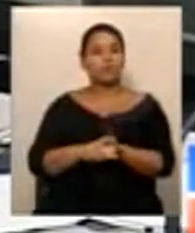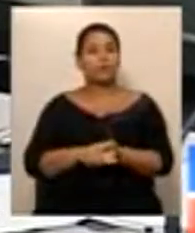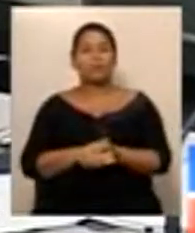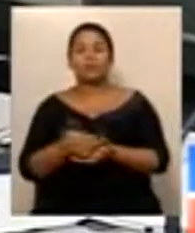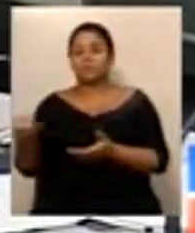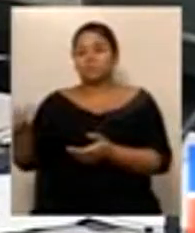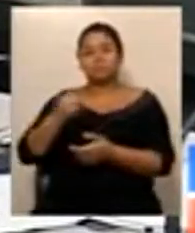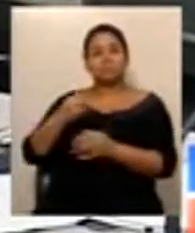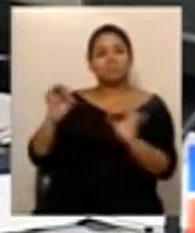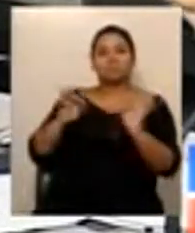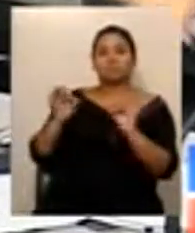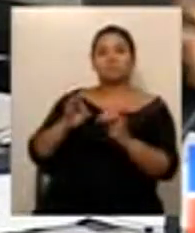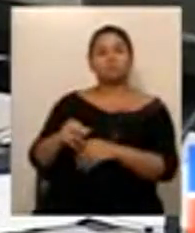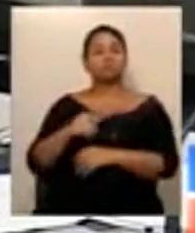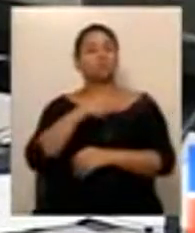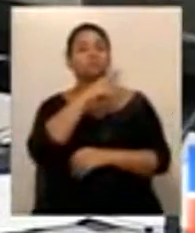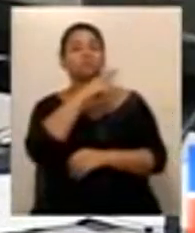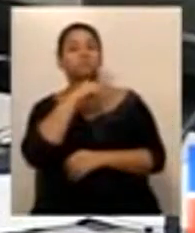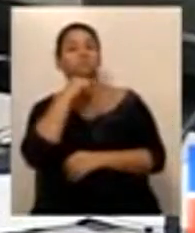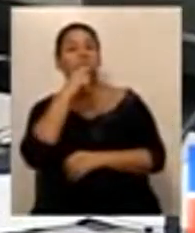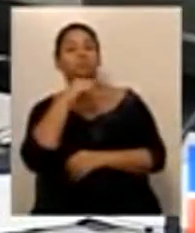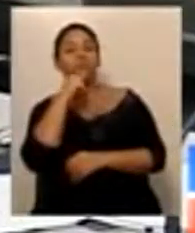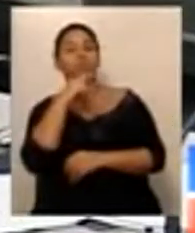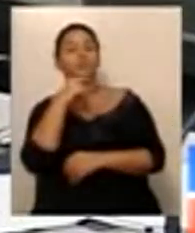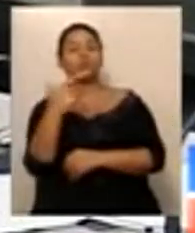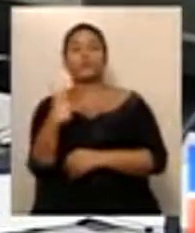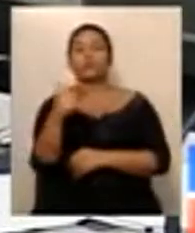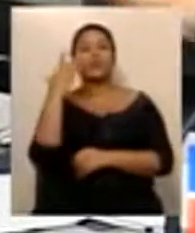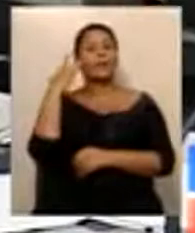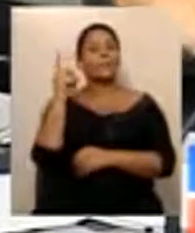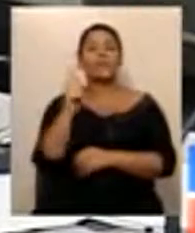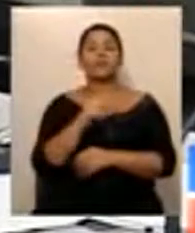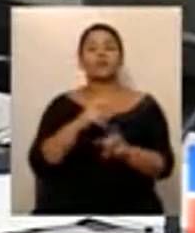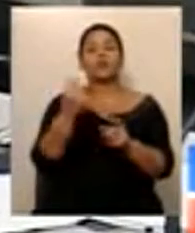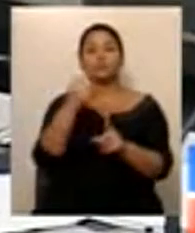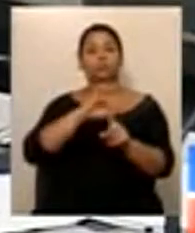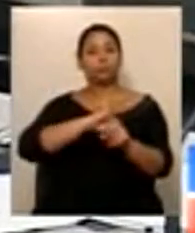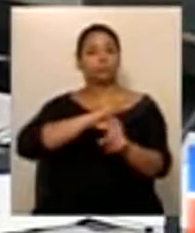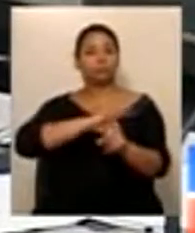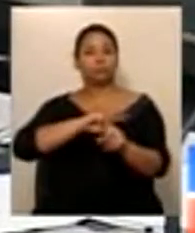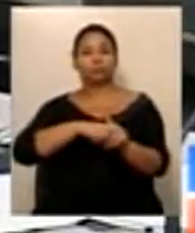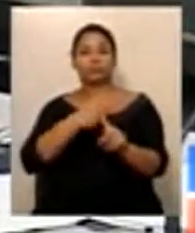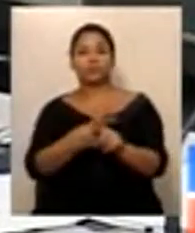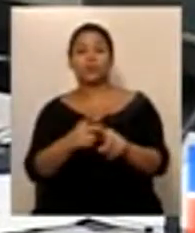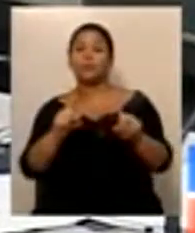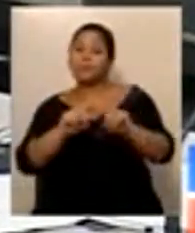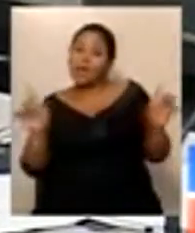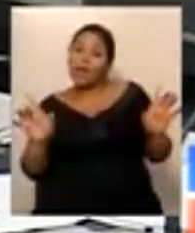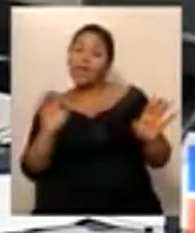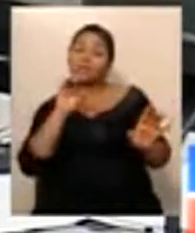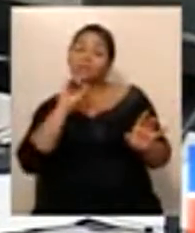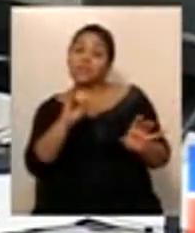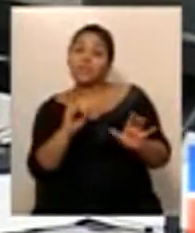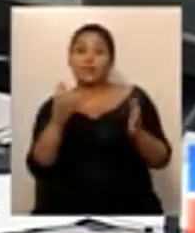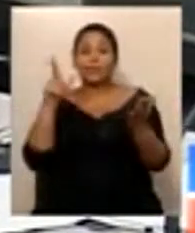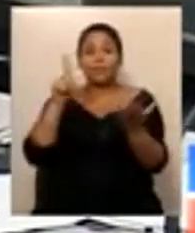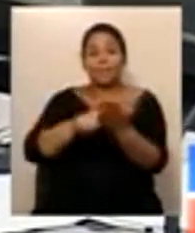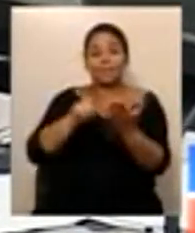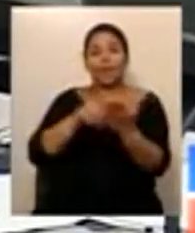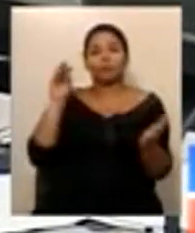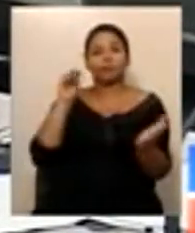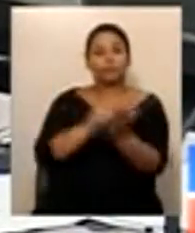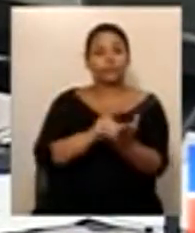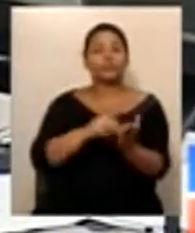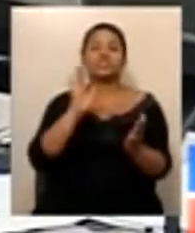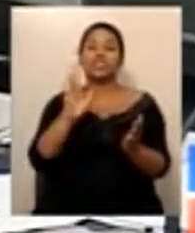domínio público, ou pelo menos, eles não tinham essa informação. Mas se consta, então, melhor ainda, que fica já